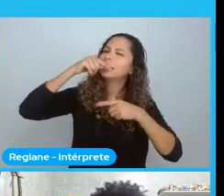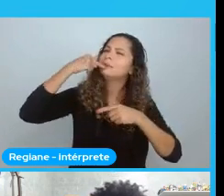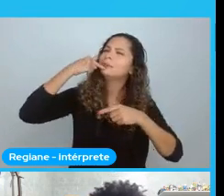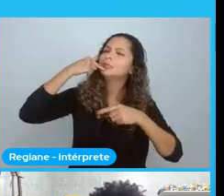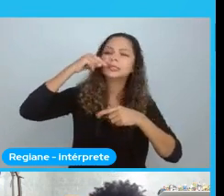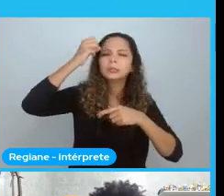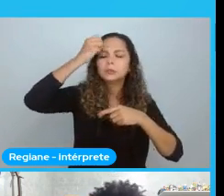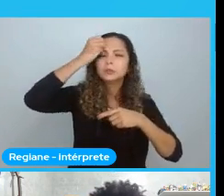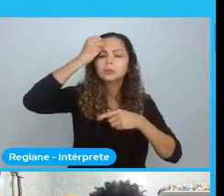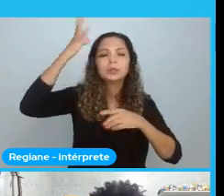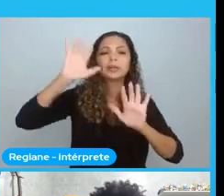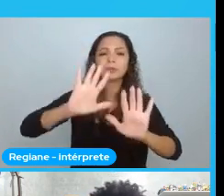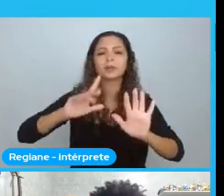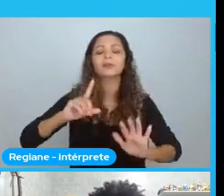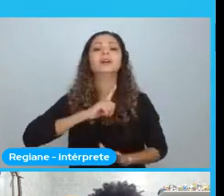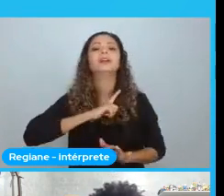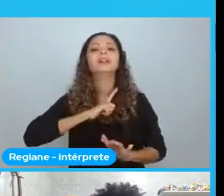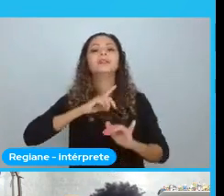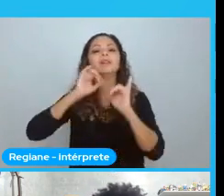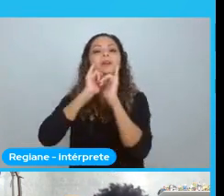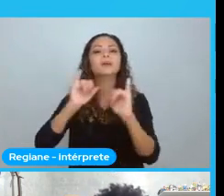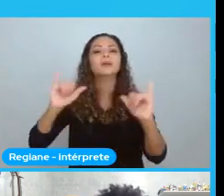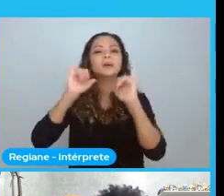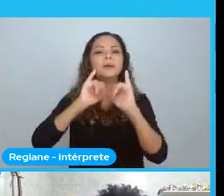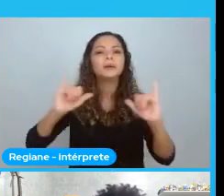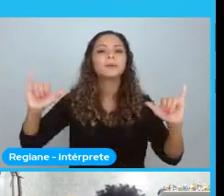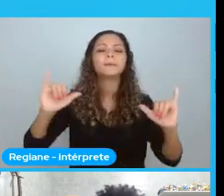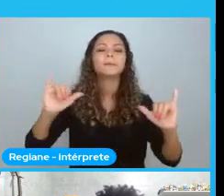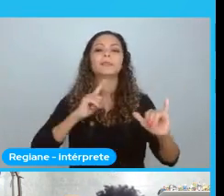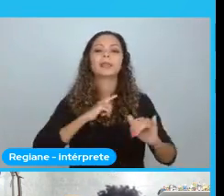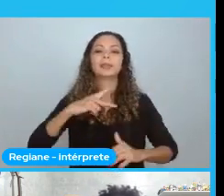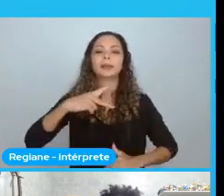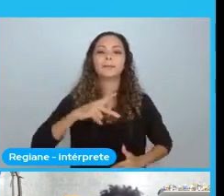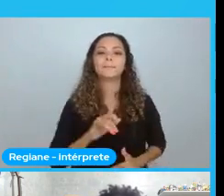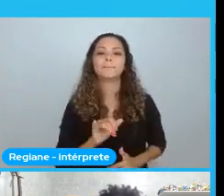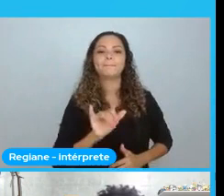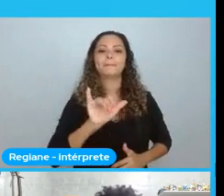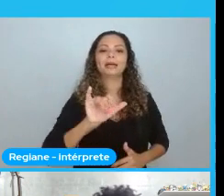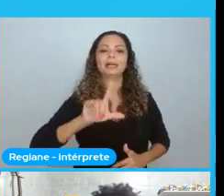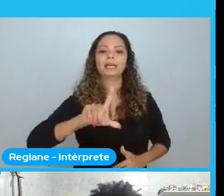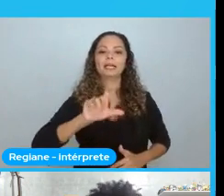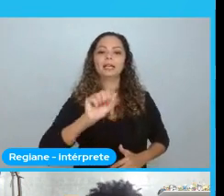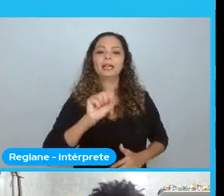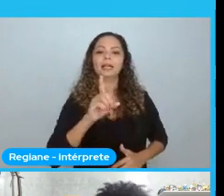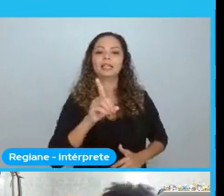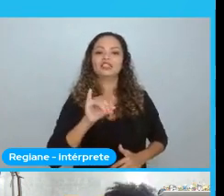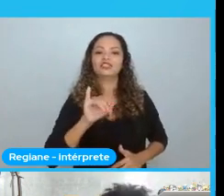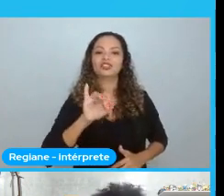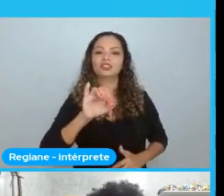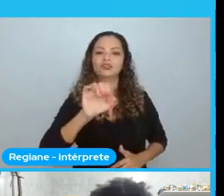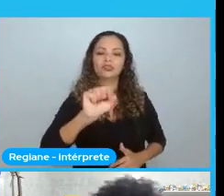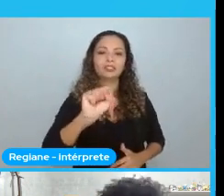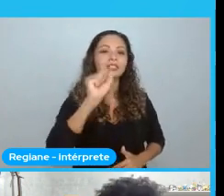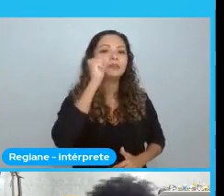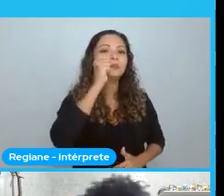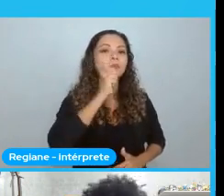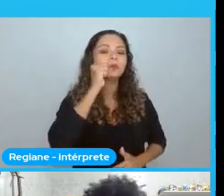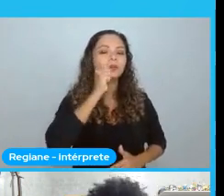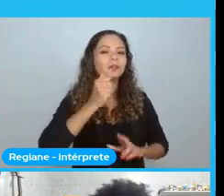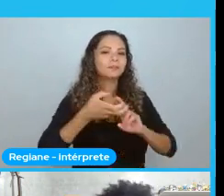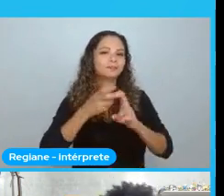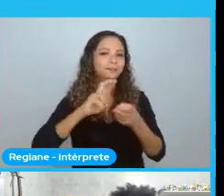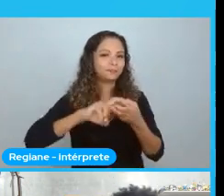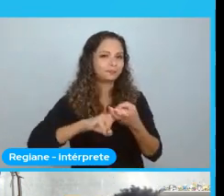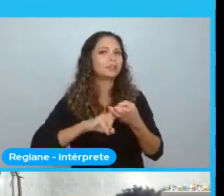a campanha. Uma campanha das Pileiras. Para ir para a Python Brasil. E eu não sabia o que era a Python